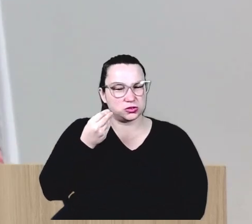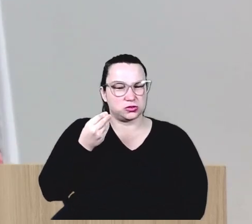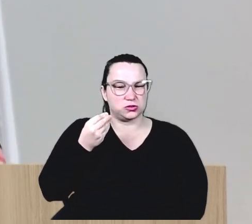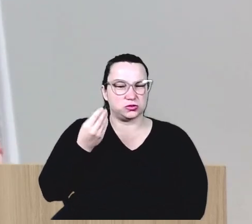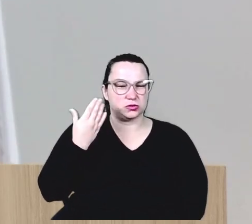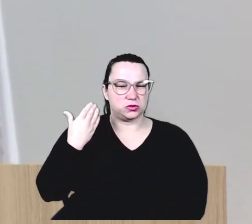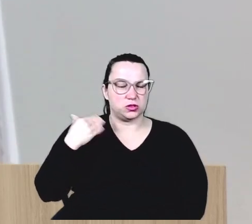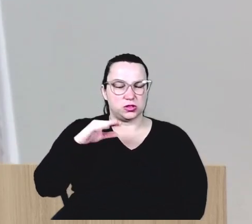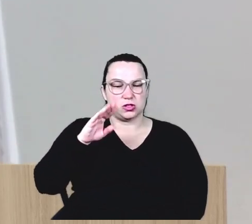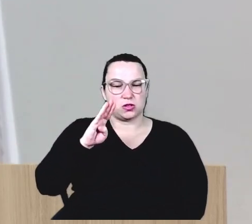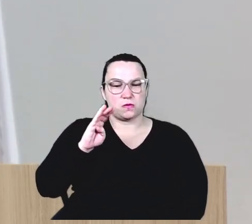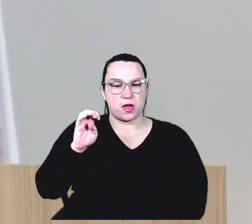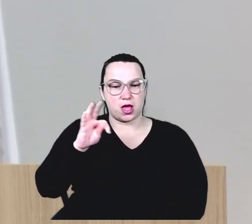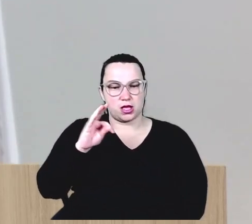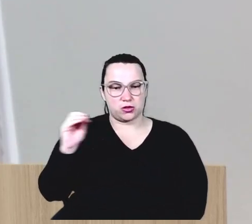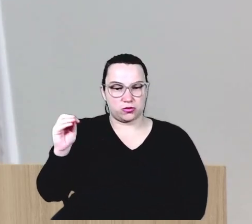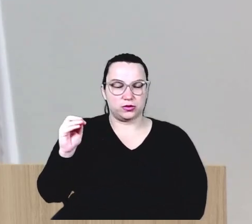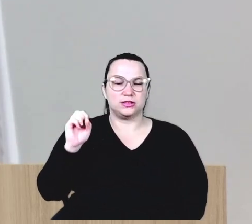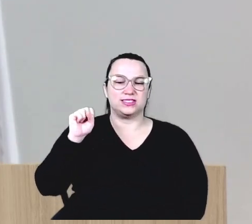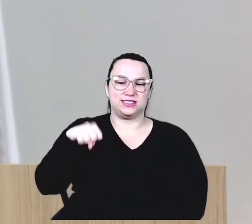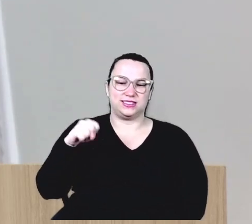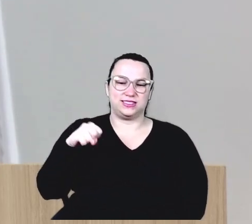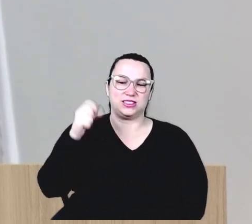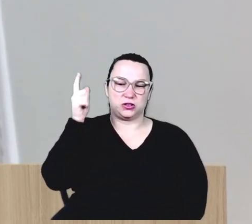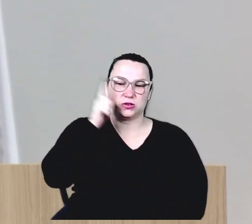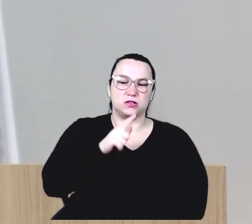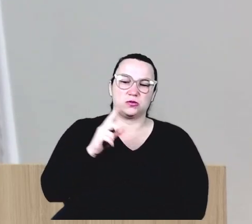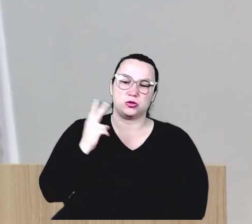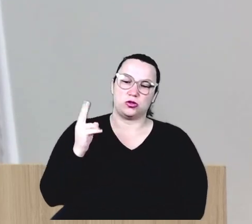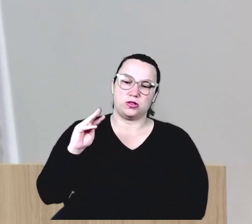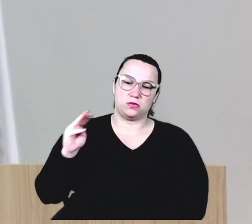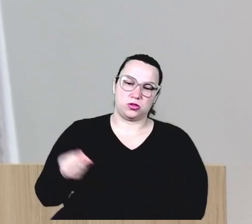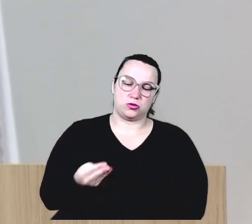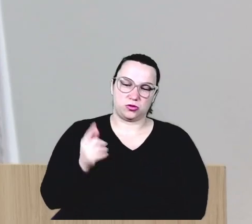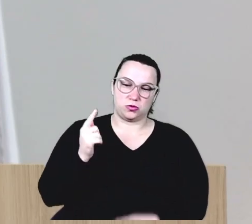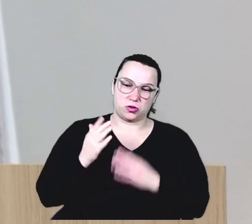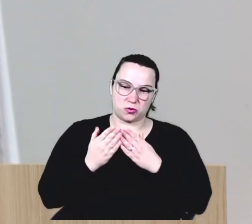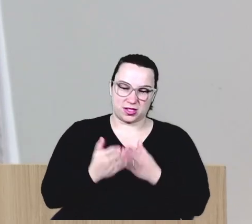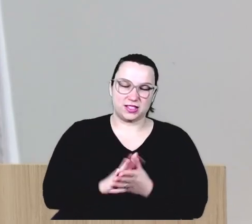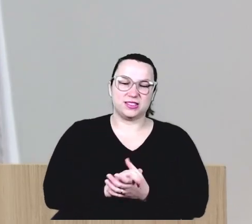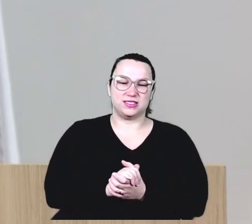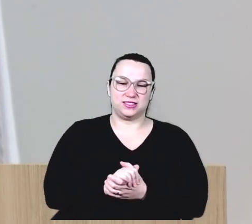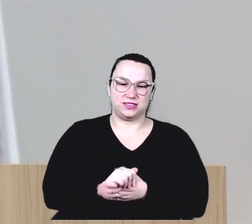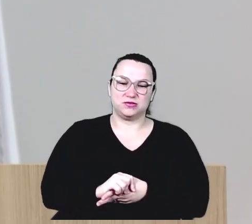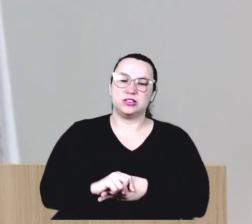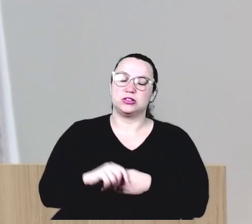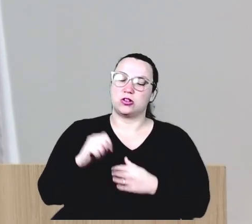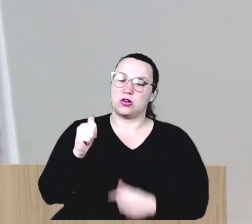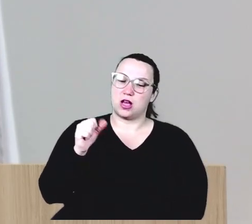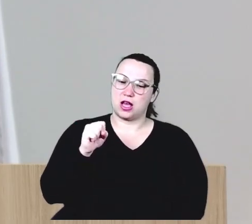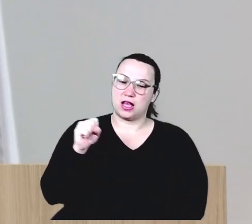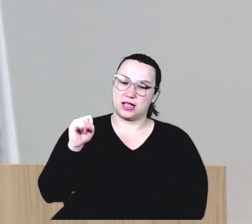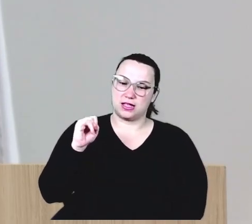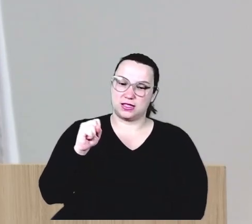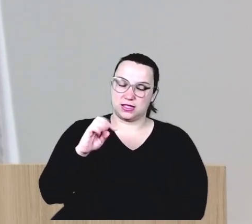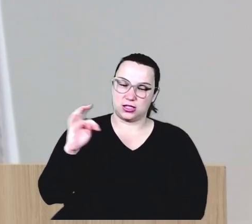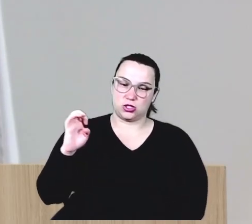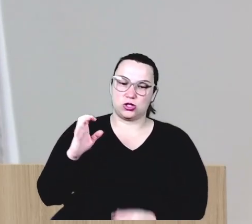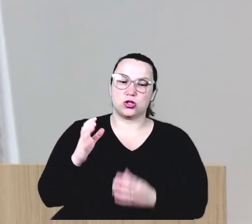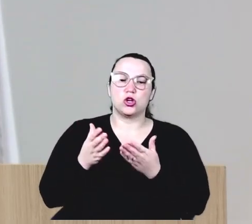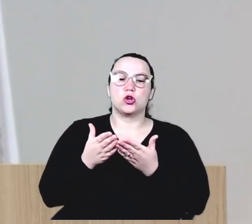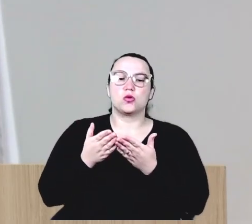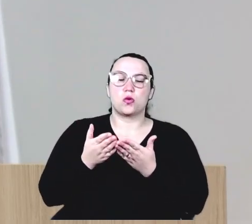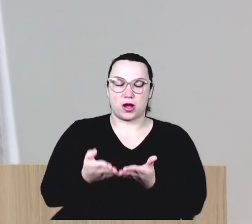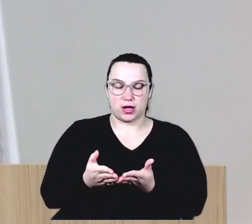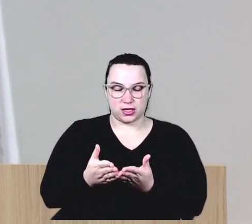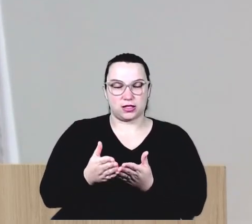Beto Preto, e, sim, conseguimos 2 milhões para a Guaíra. O Assiste Guaíra tem a terceira sala cirúrgica e vários equipamentos, que